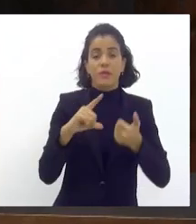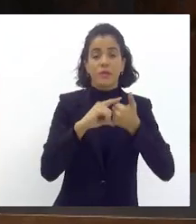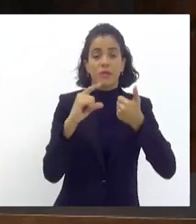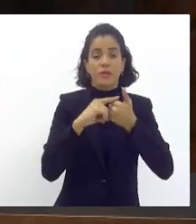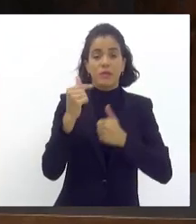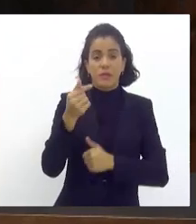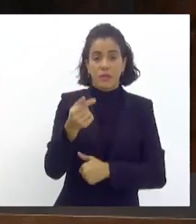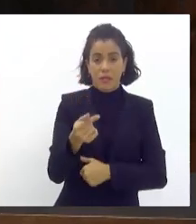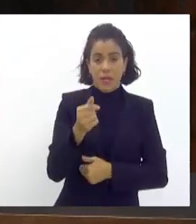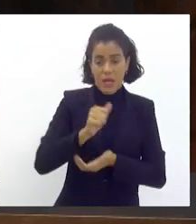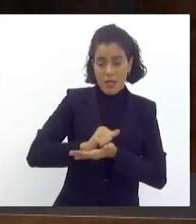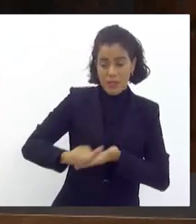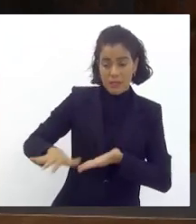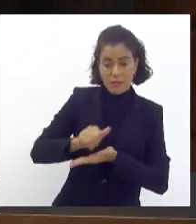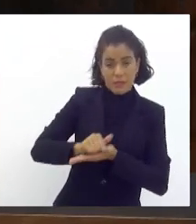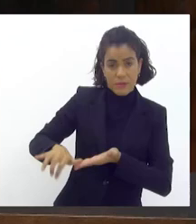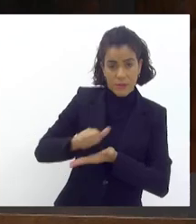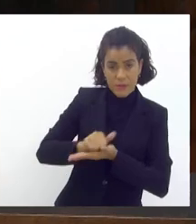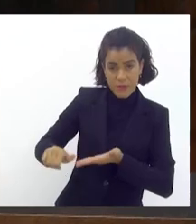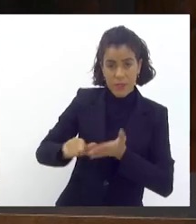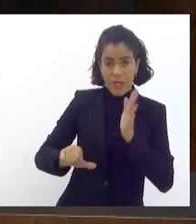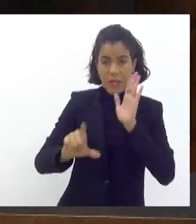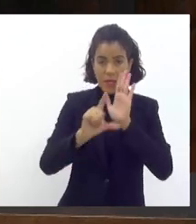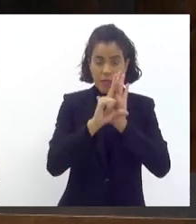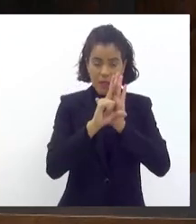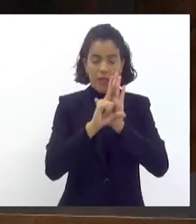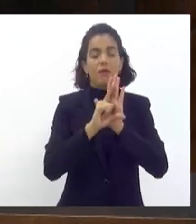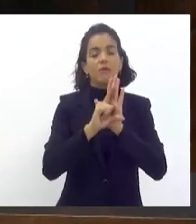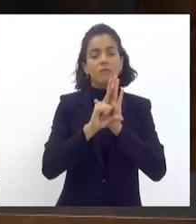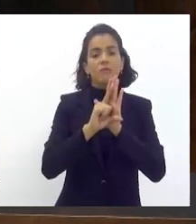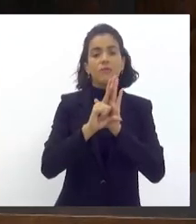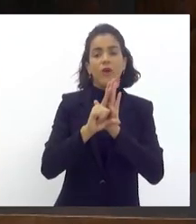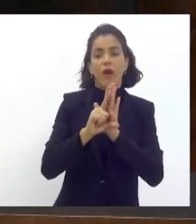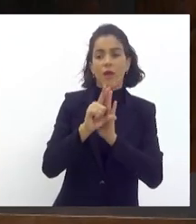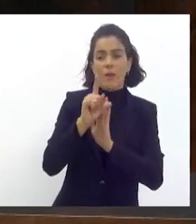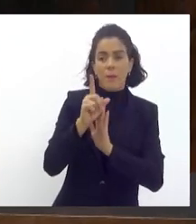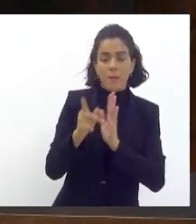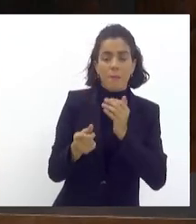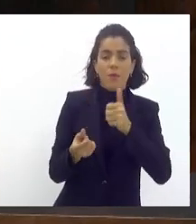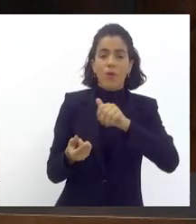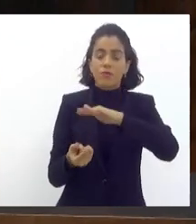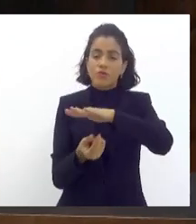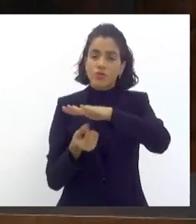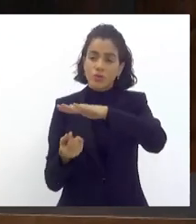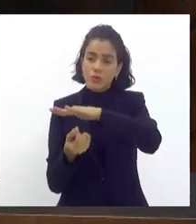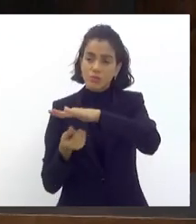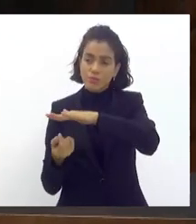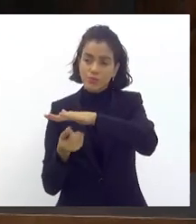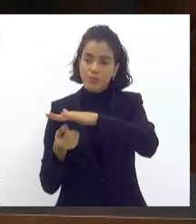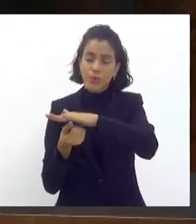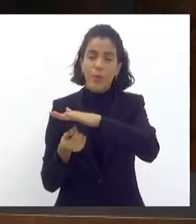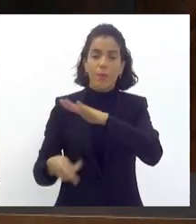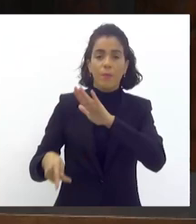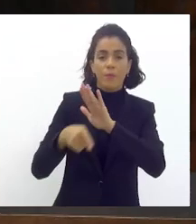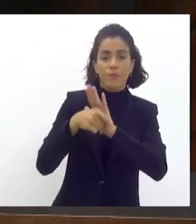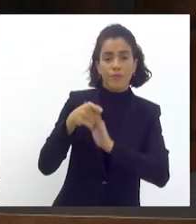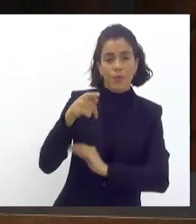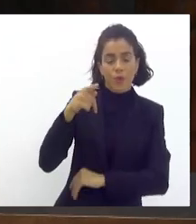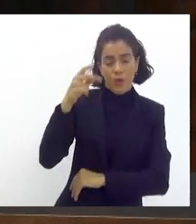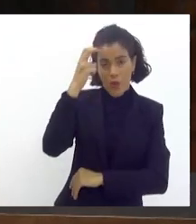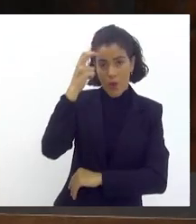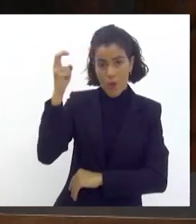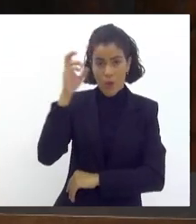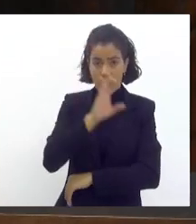As despesas decorrentes da lei correrão à conta do Fundo Estadual de Cultura e aberto à